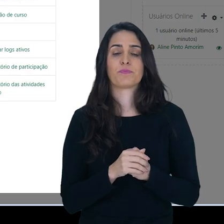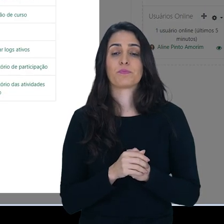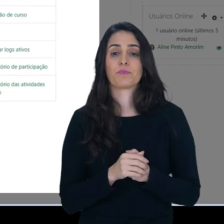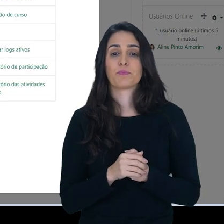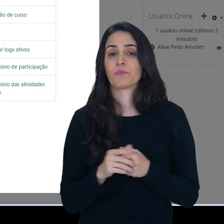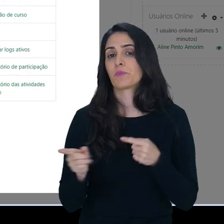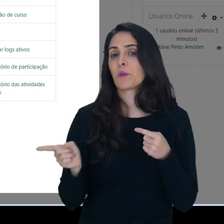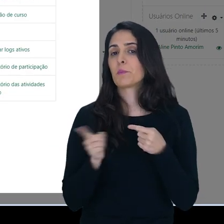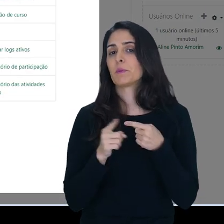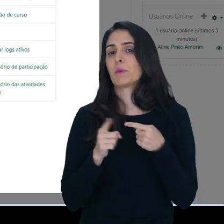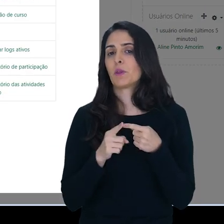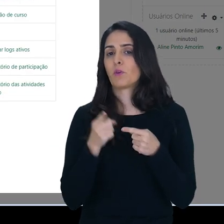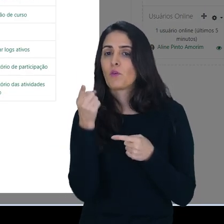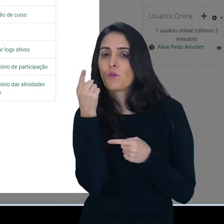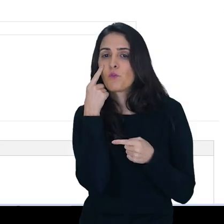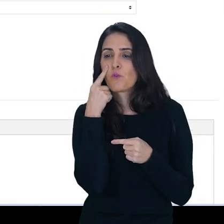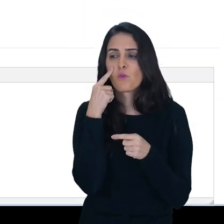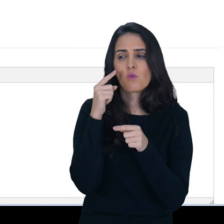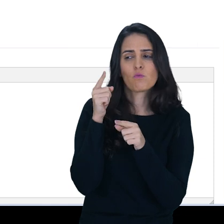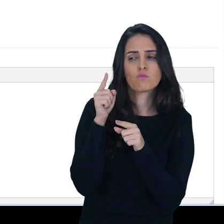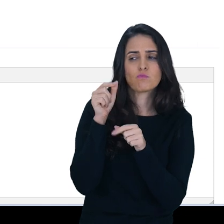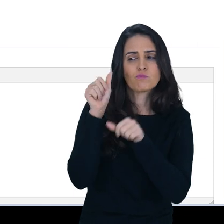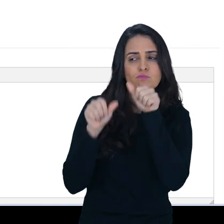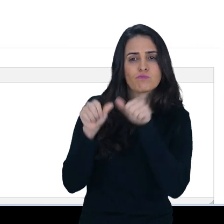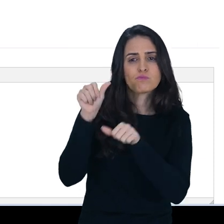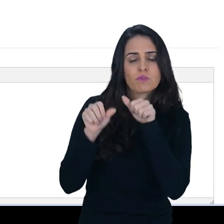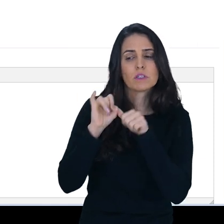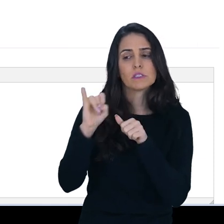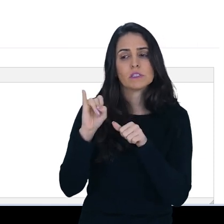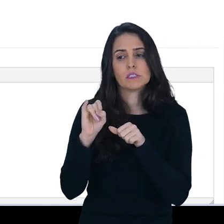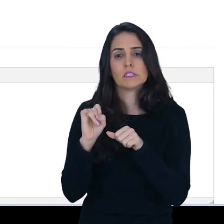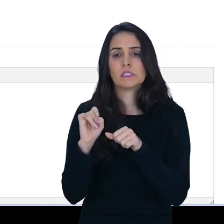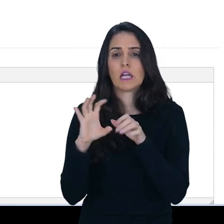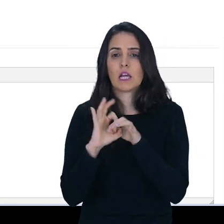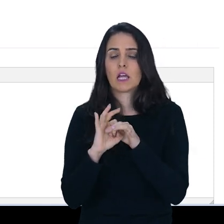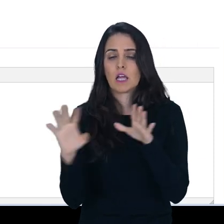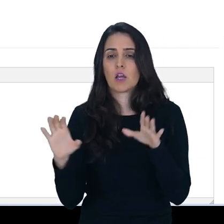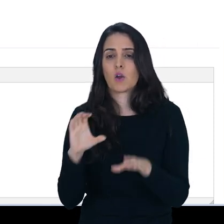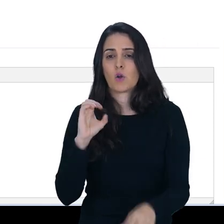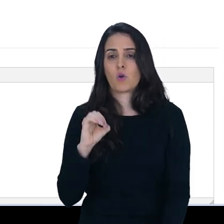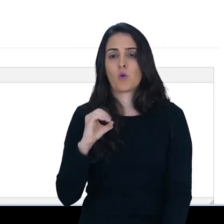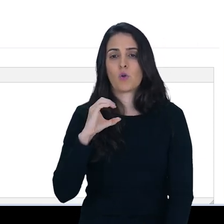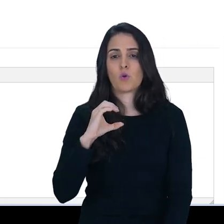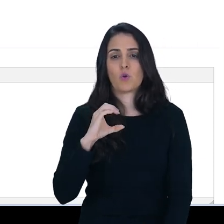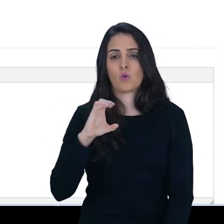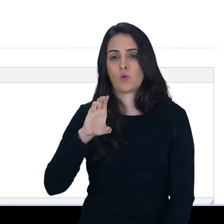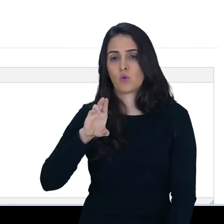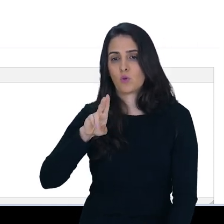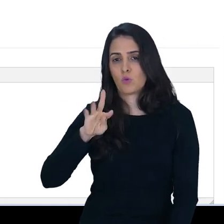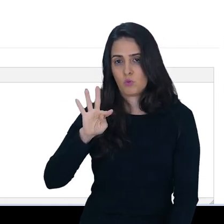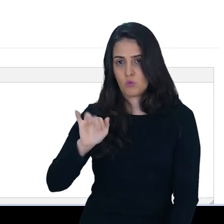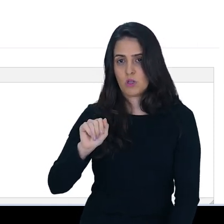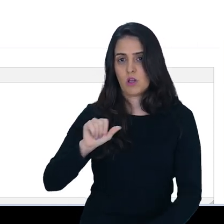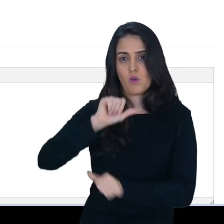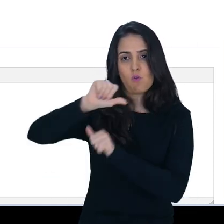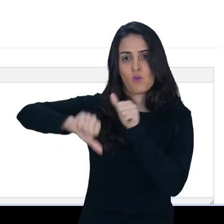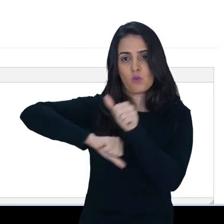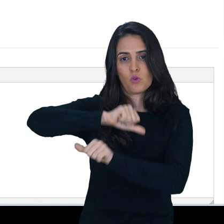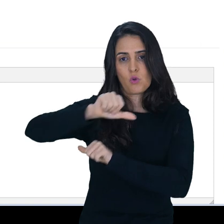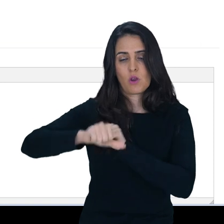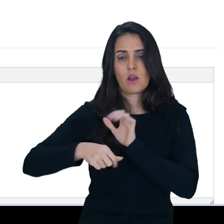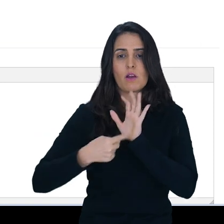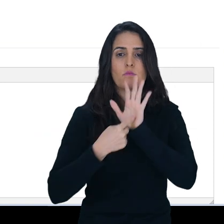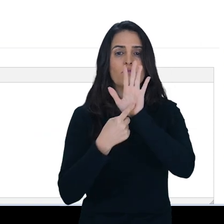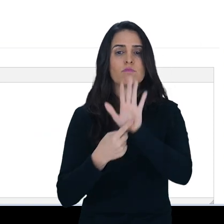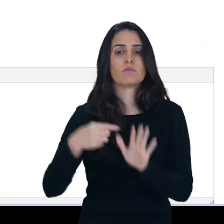primeiramente conferir se ela está disponível, então ela está oculta, eu vou colocar mostrar, porque